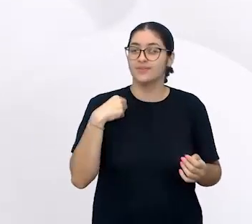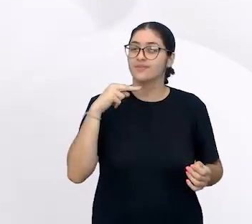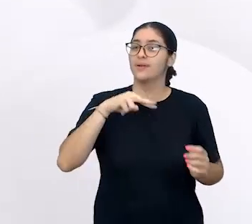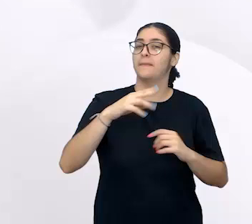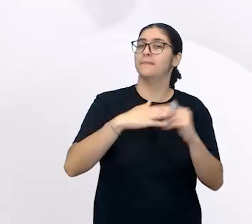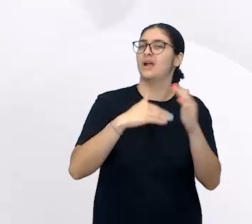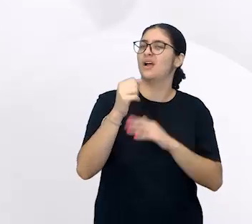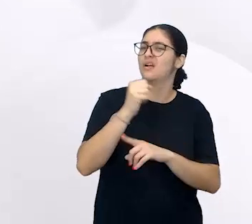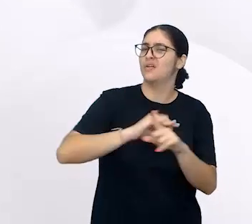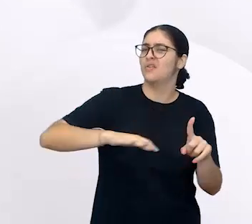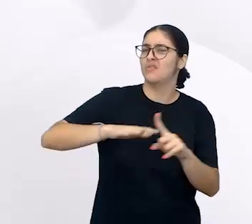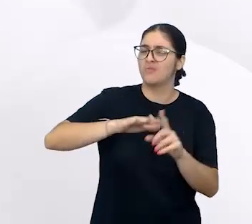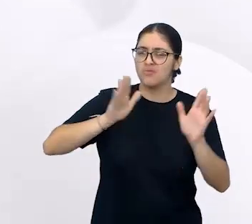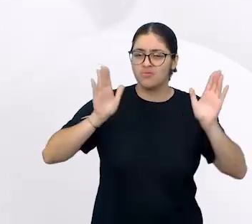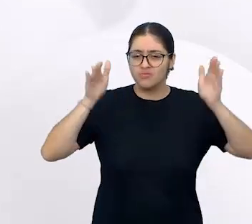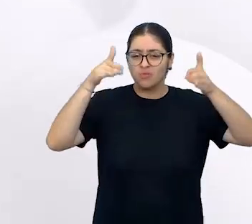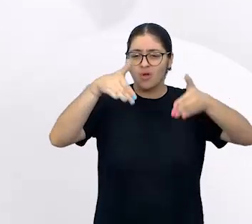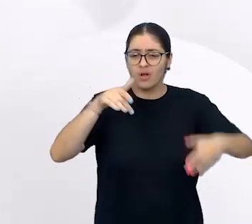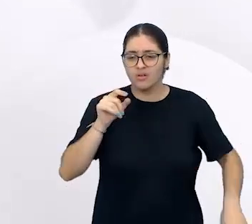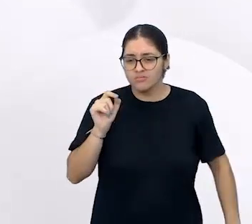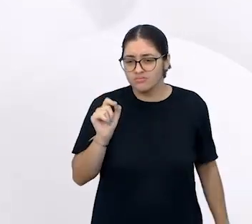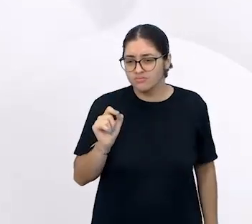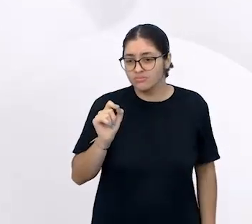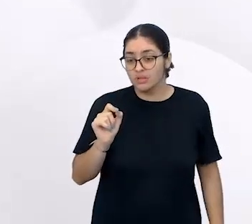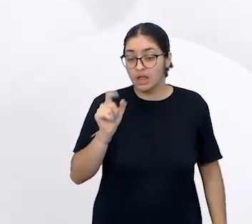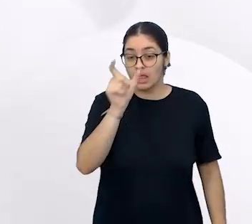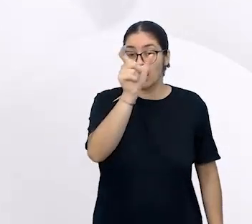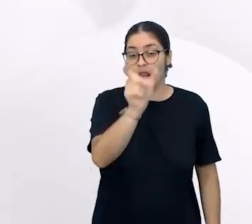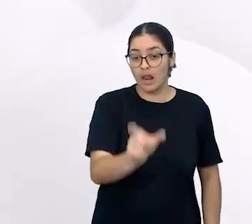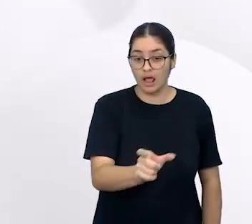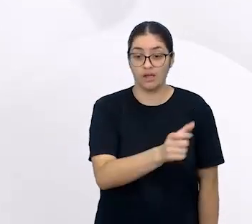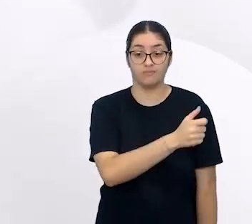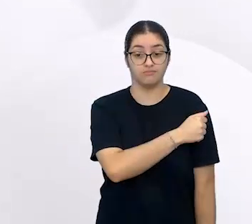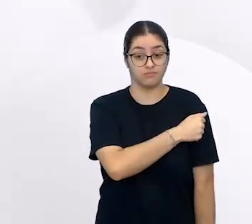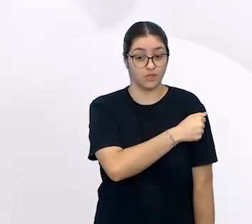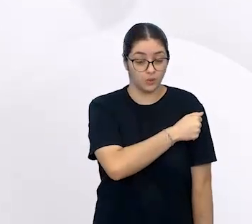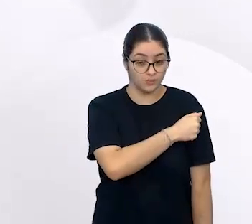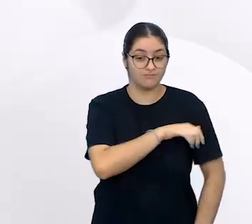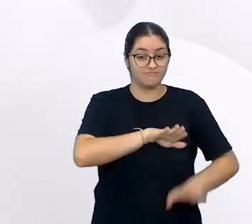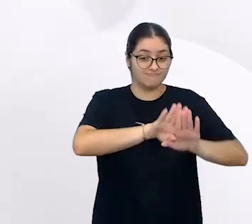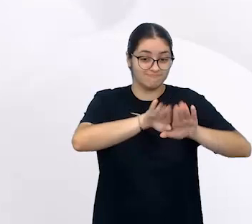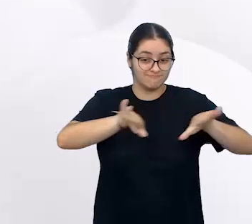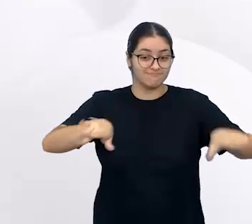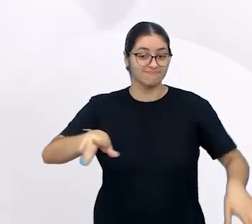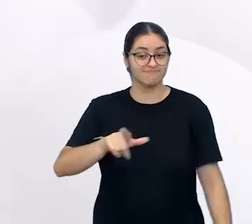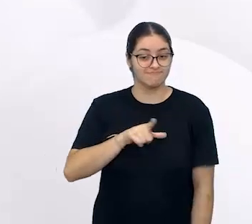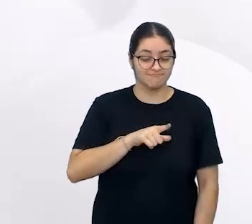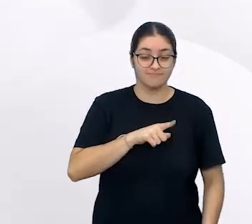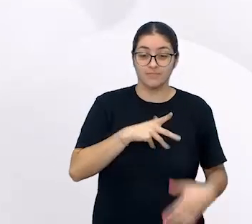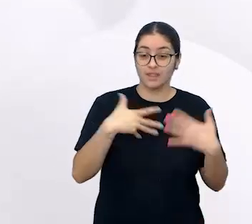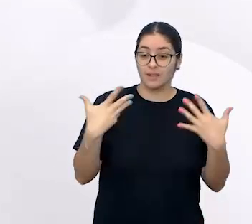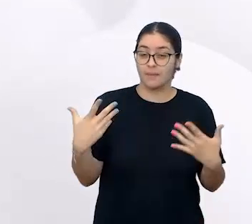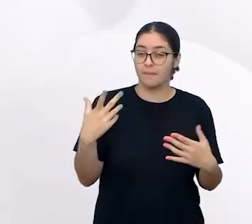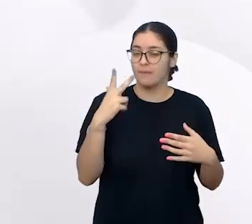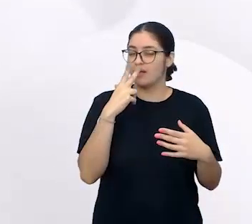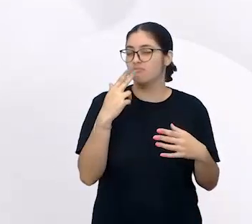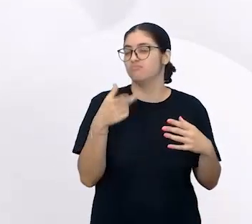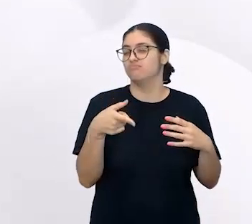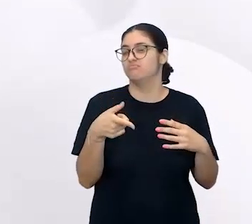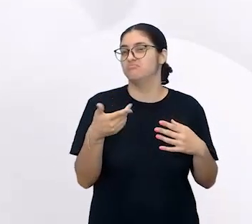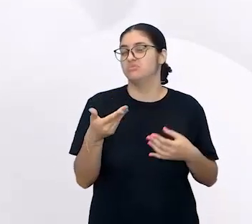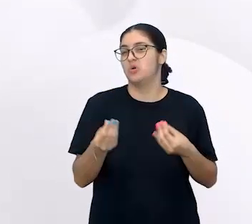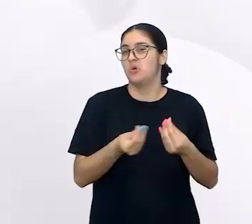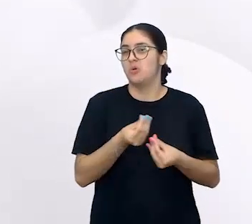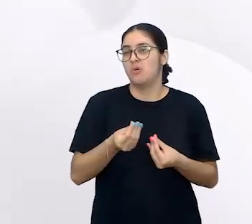sociais focadas em quem? Focadas no estudante que a gente tem, nesse pequeno, nesse mundo que a gente tem do